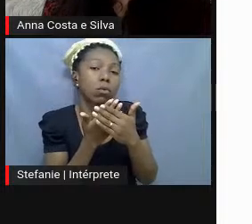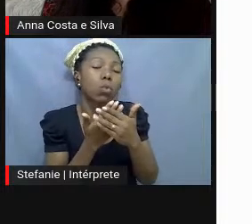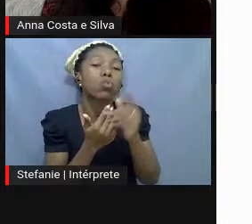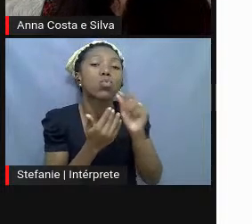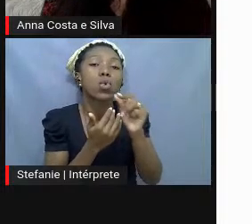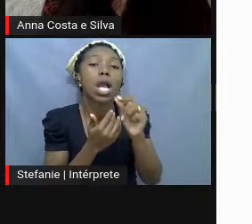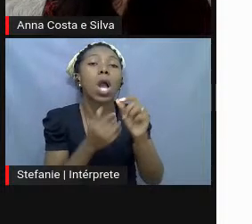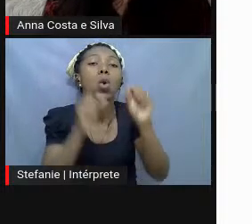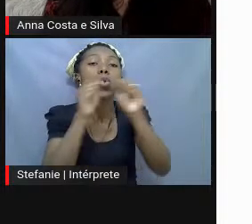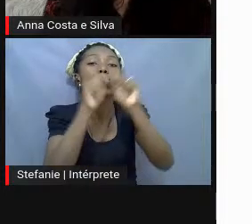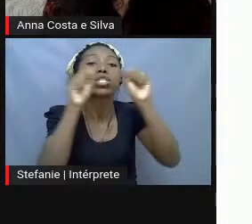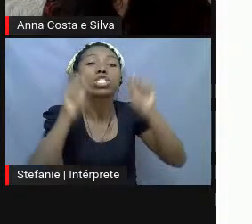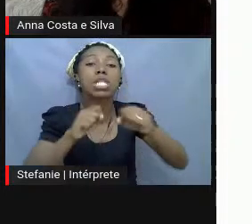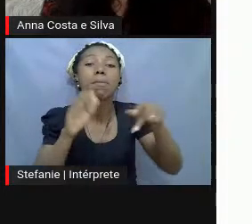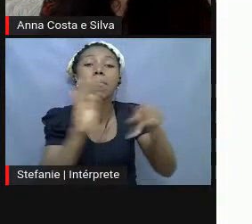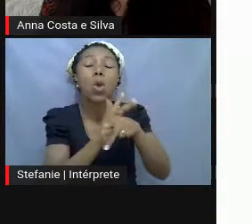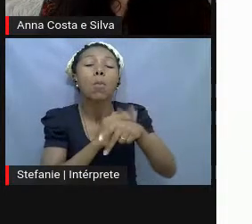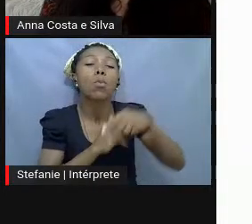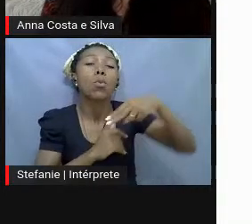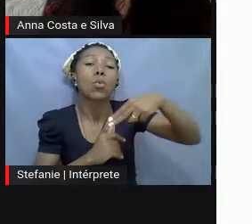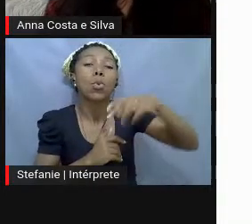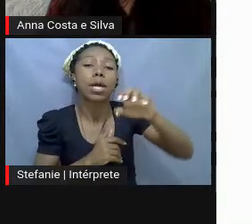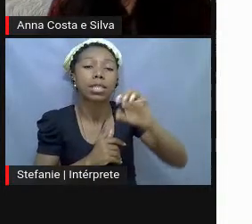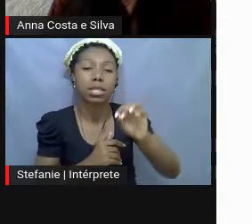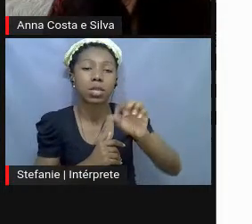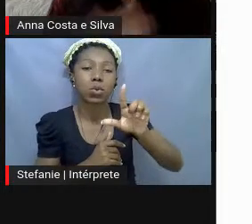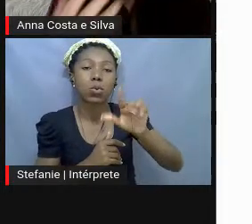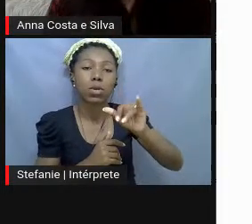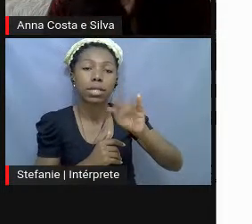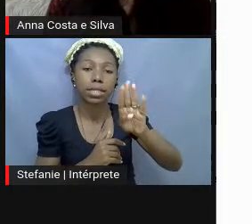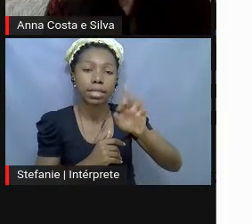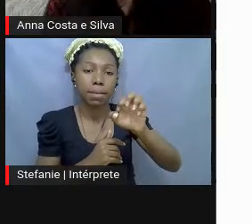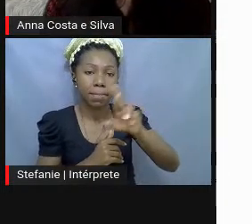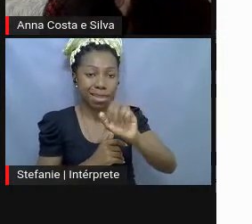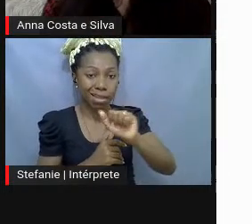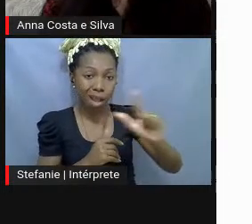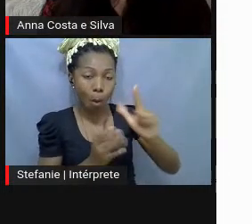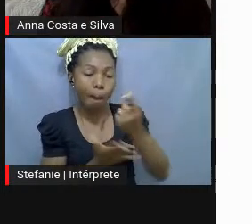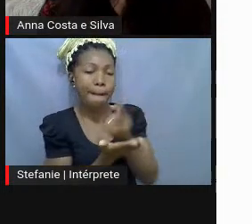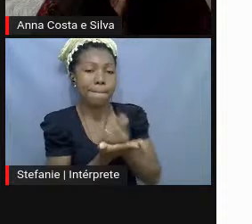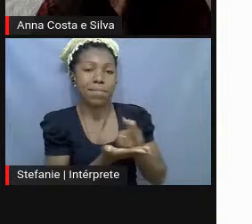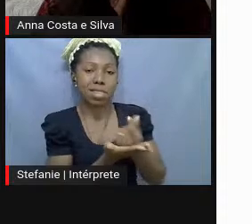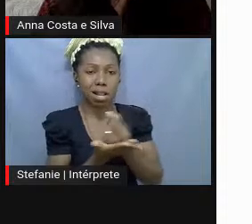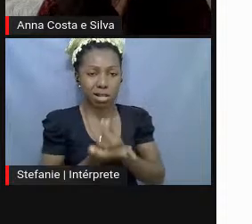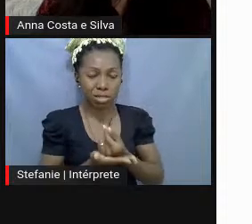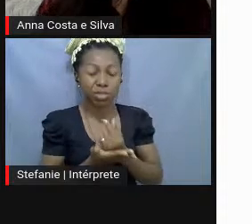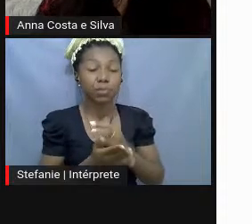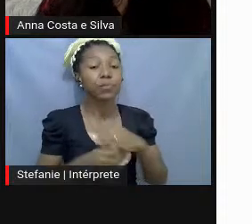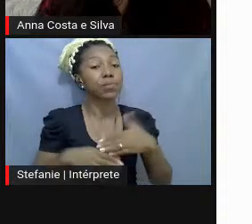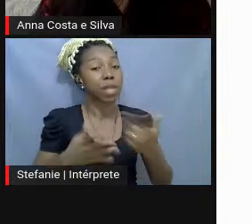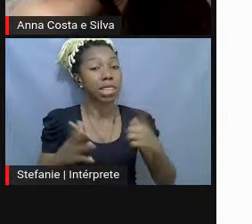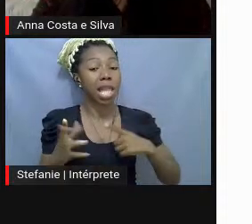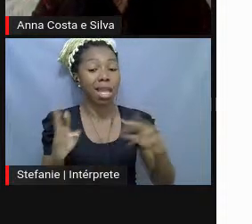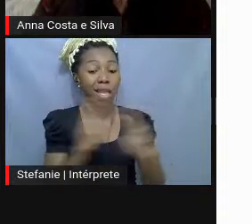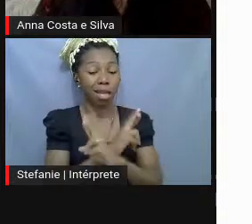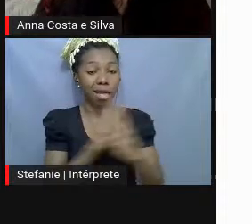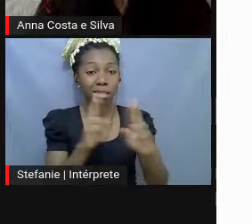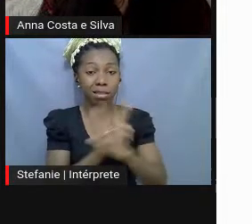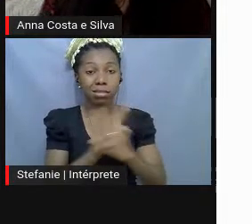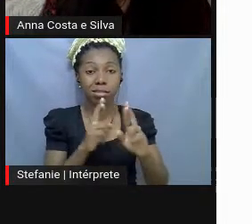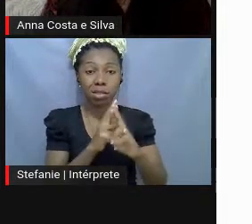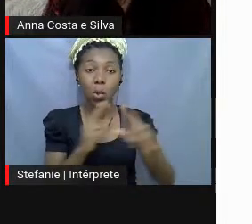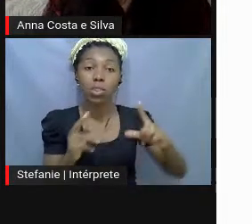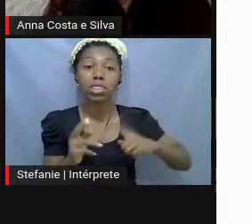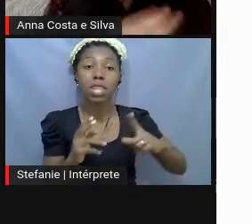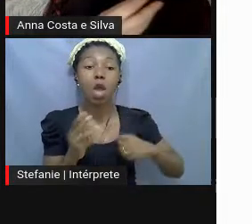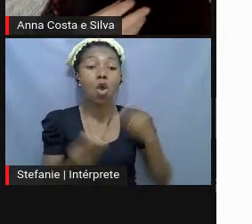neoliberal capitalista que a gente vive, né? É... E de relações que muitas vezes elas existem como uso, né?